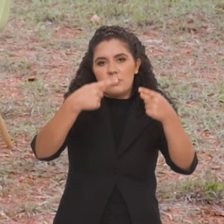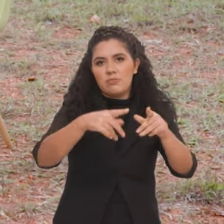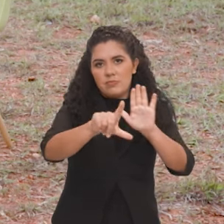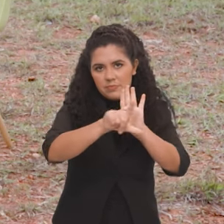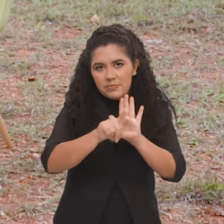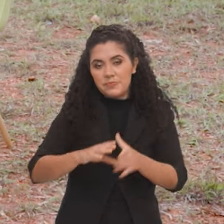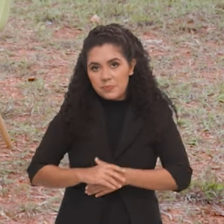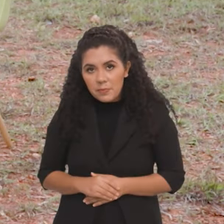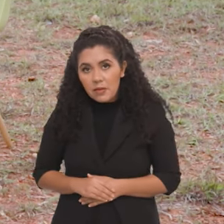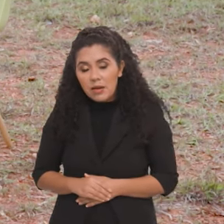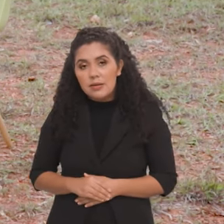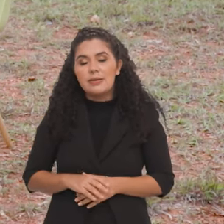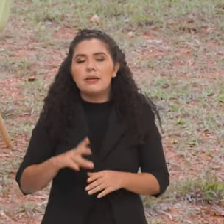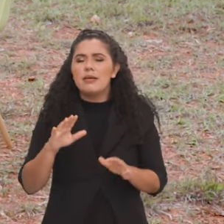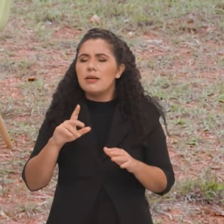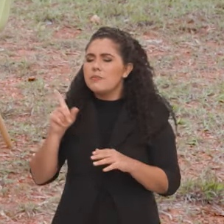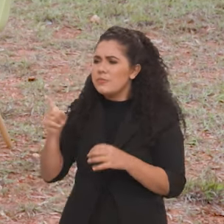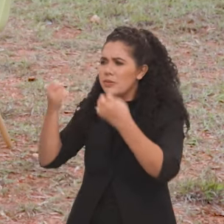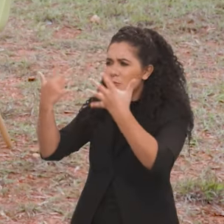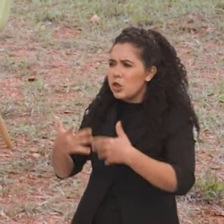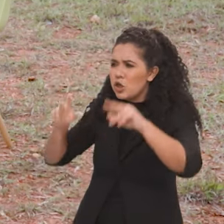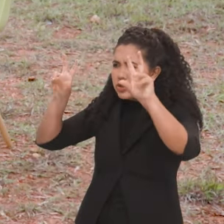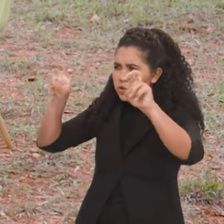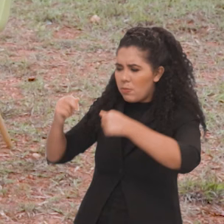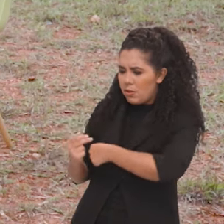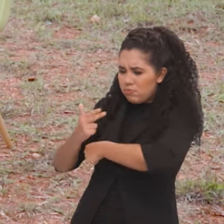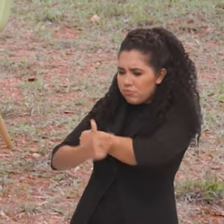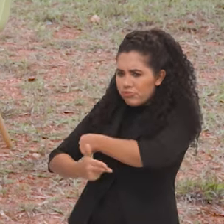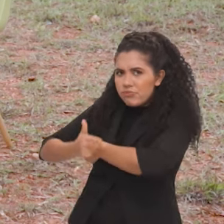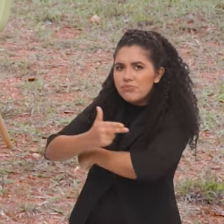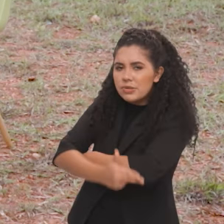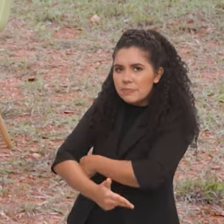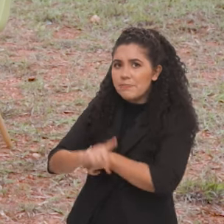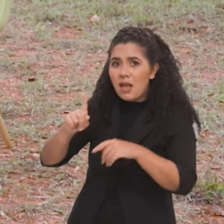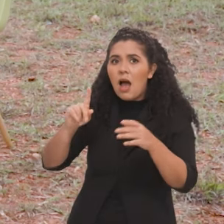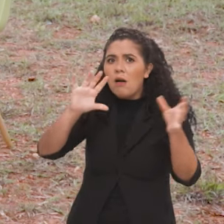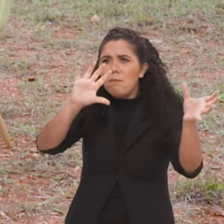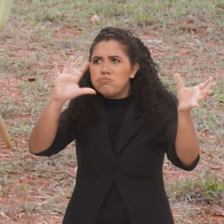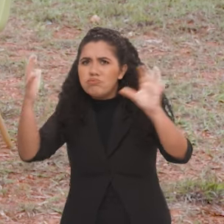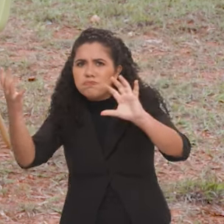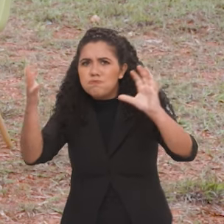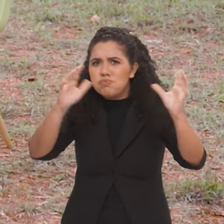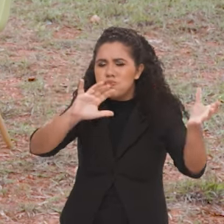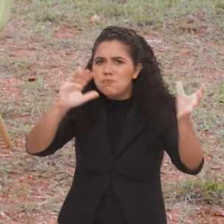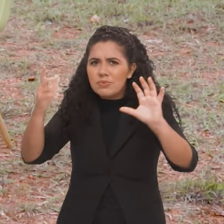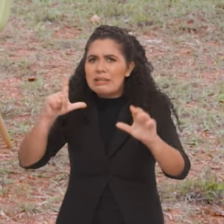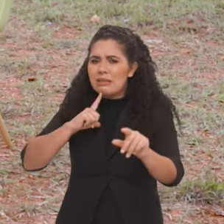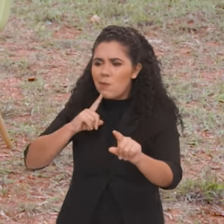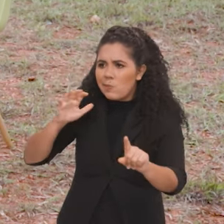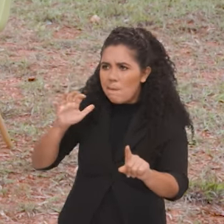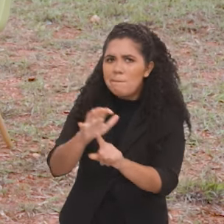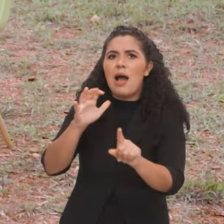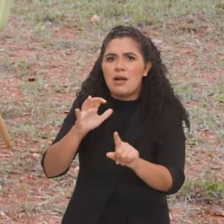O senhor falou dessa questão dos botos, as mudanças climáticas têm impactado muito a biodiversidade, é